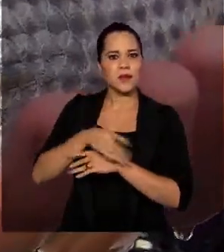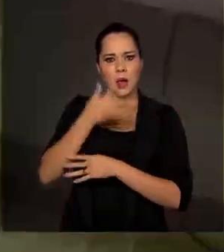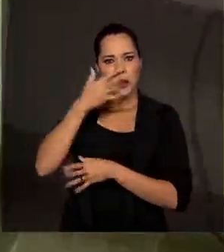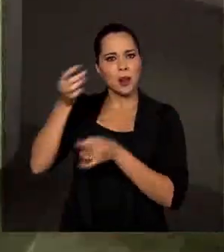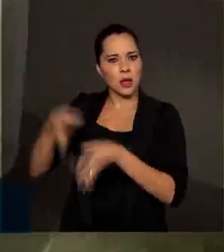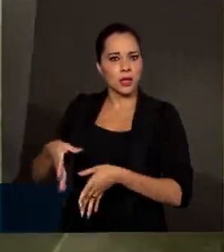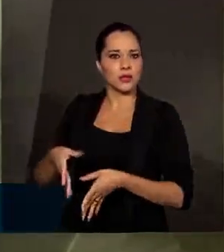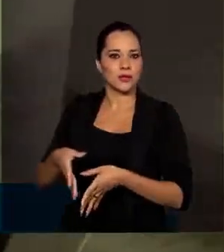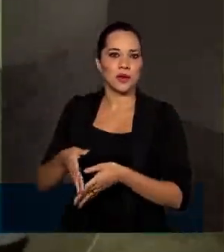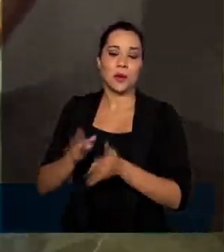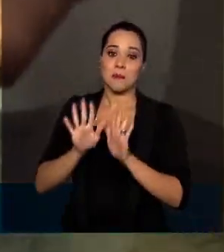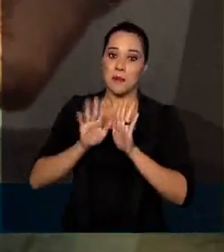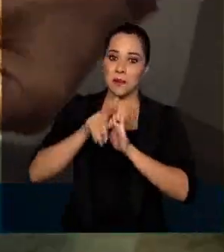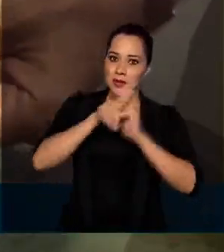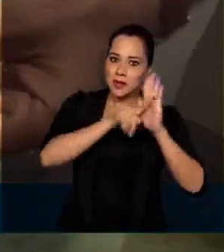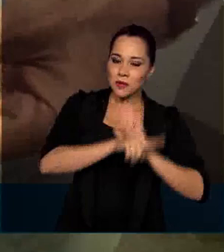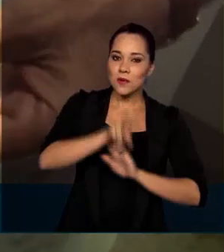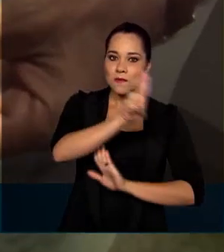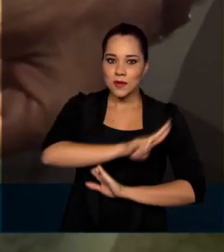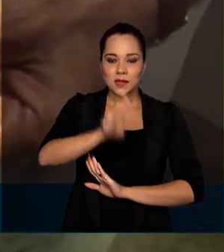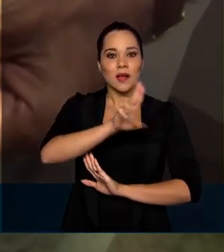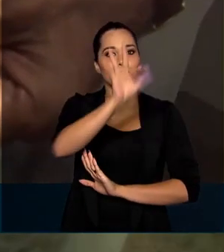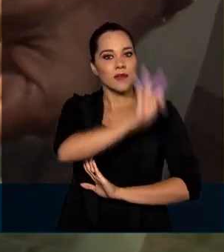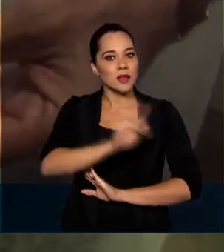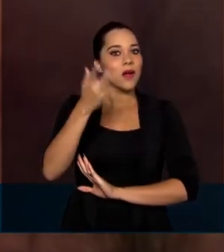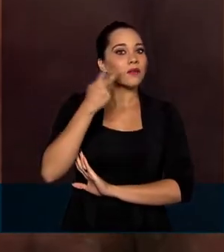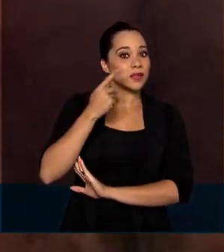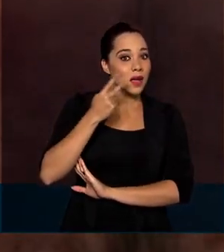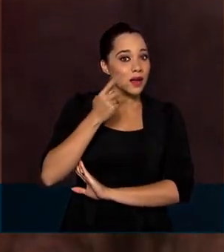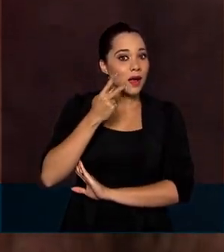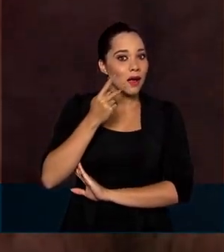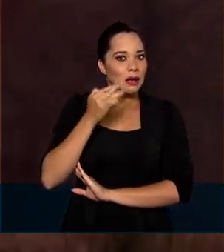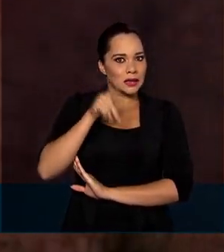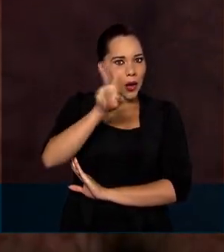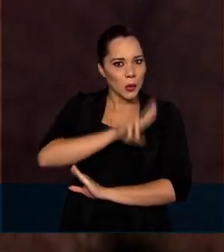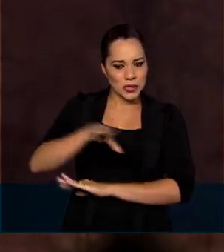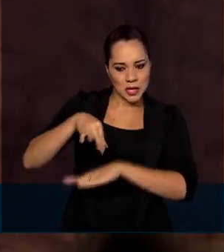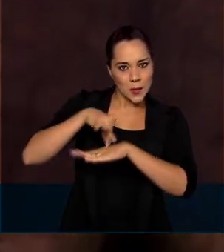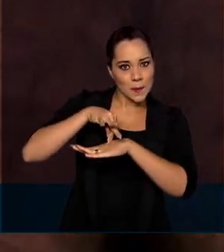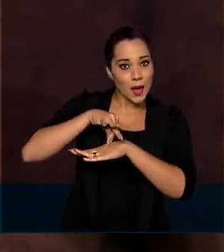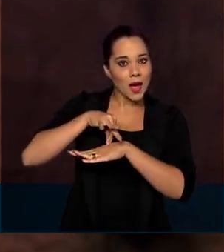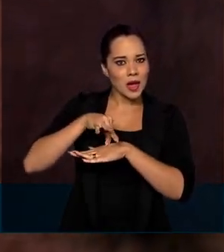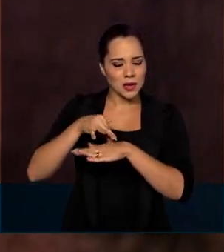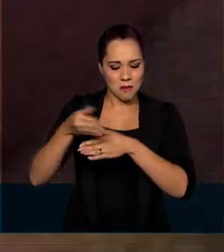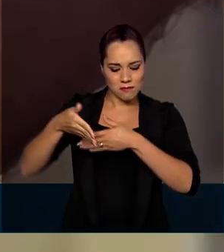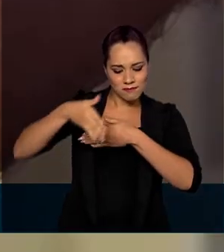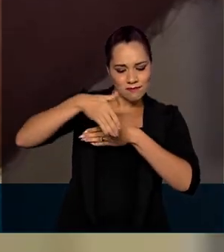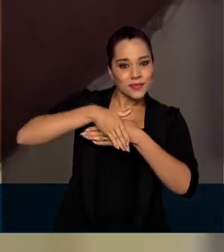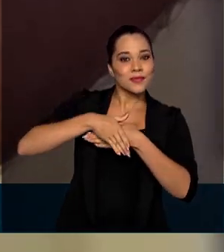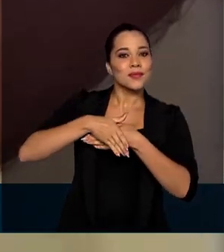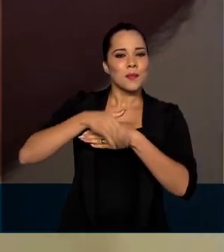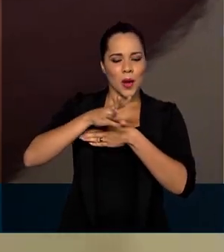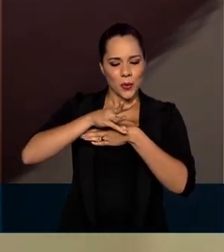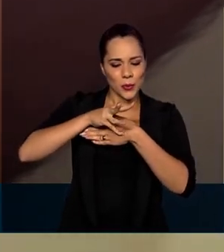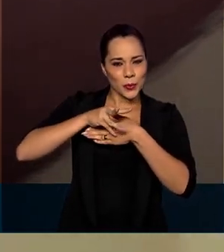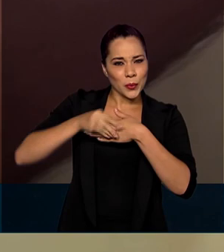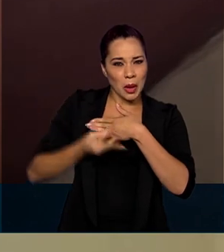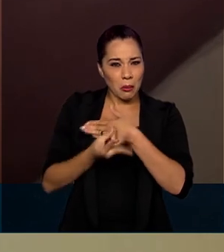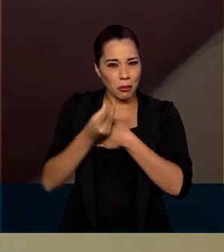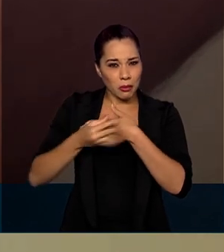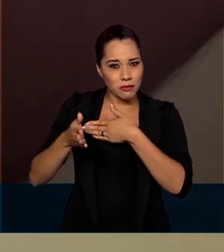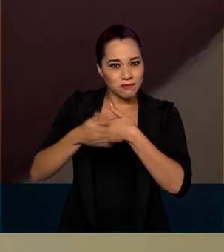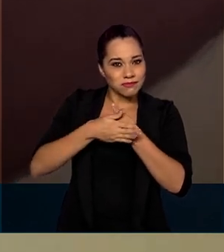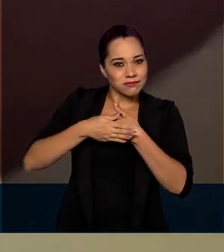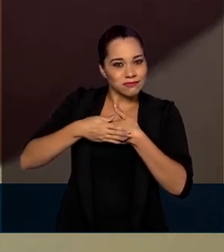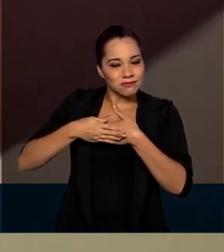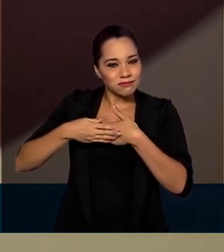lixo. Mas pesquisadores da Universidade Federal do Ceará estão usando a pele da tilápia como curativo biológico